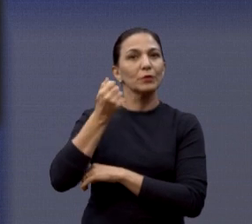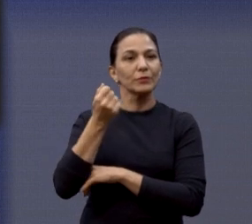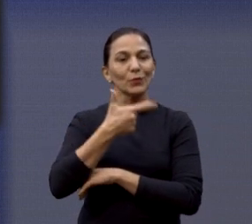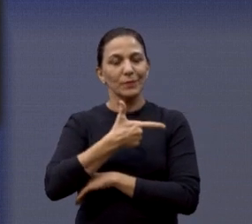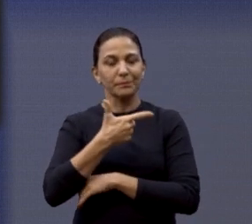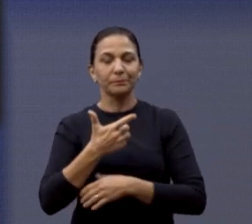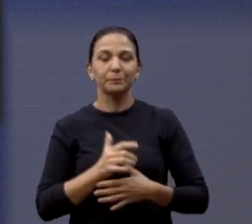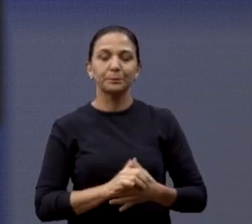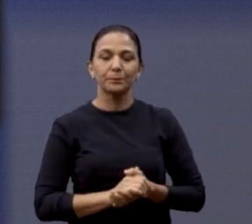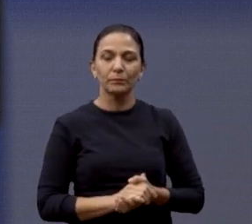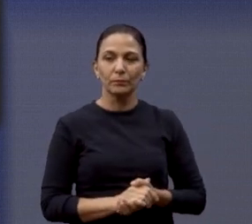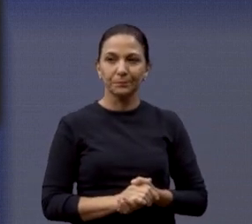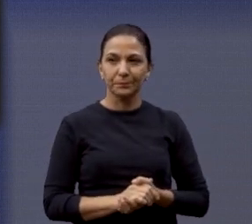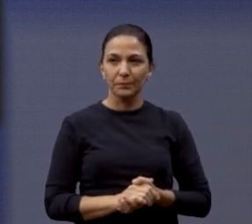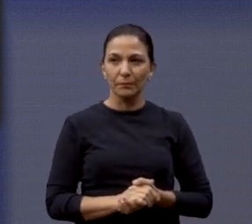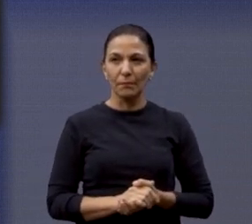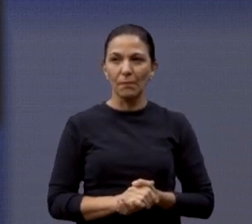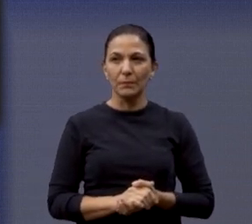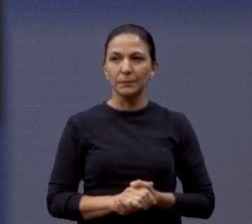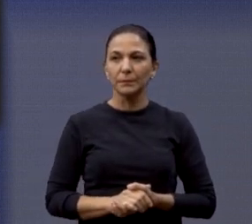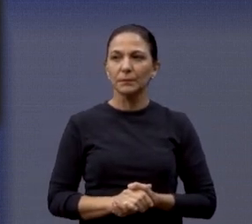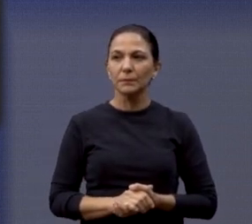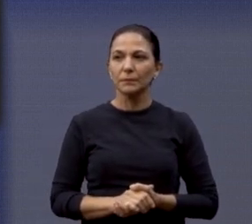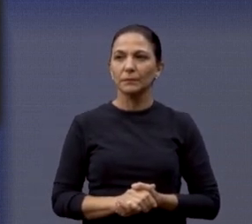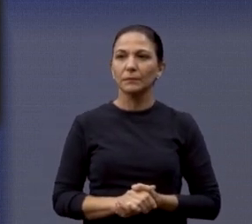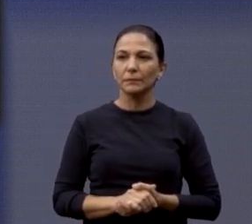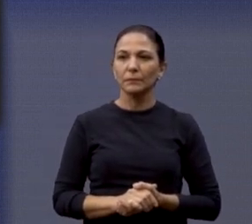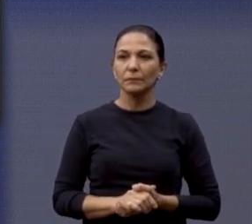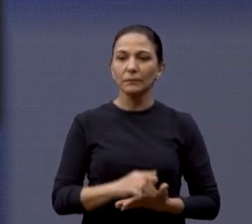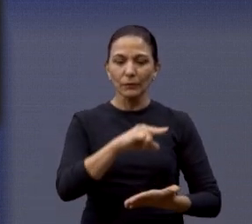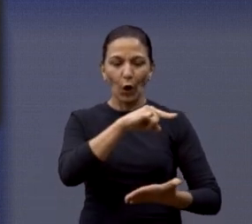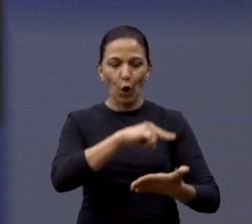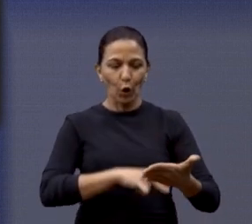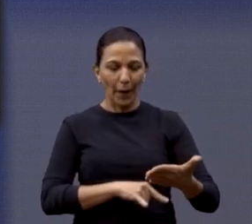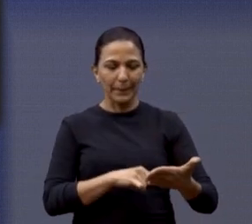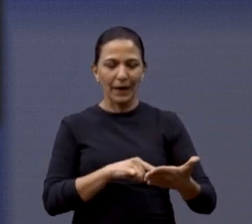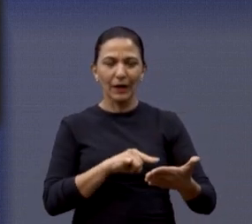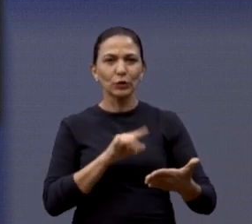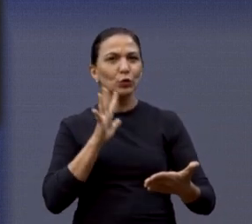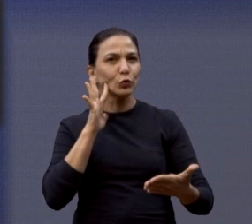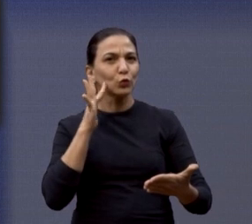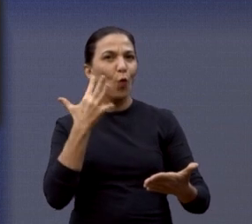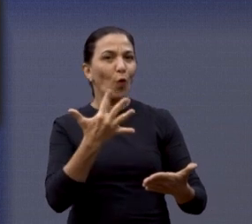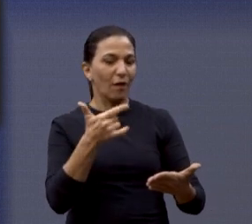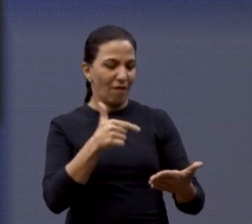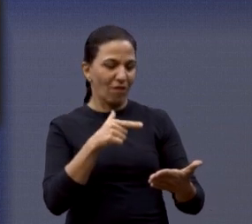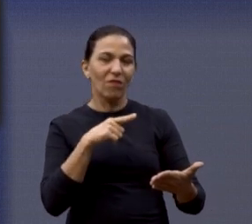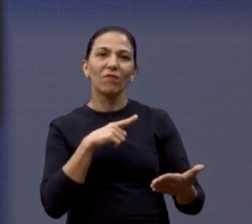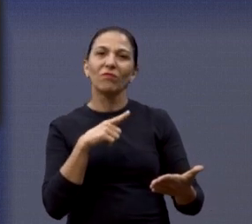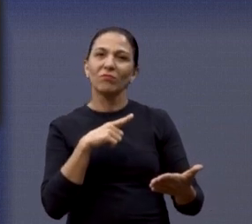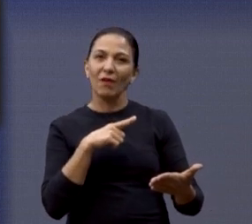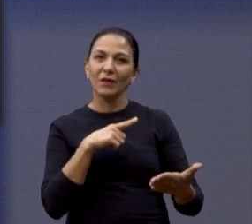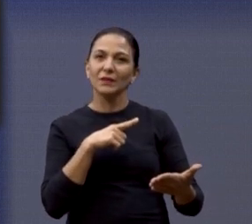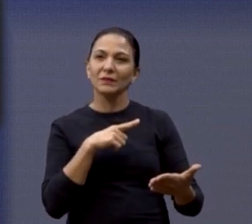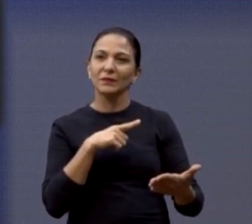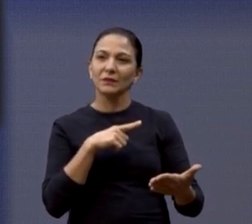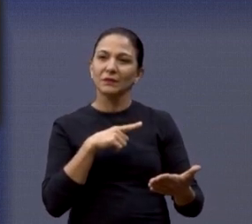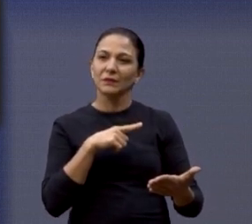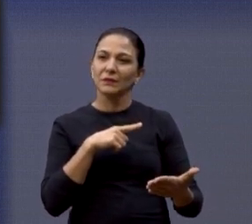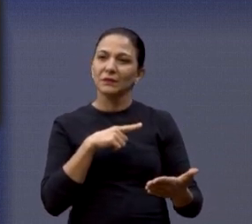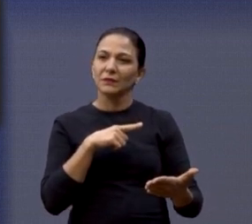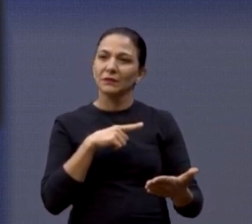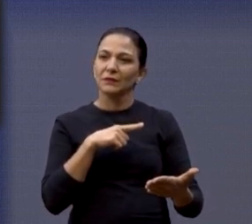questão do tombamento, isso aí já está sendo resolvido. Como está tombado, Marquesi?